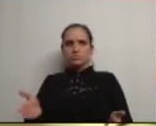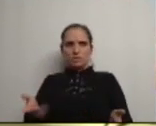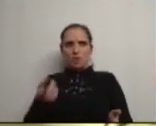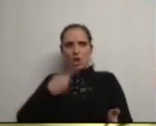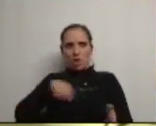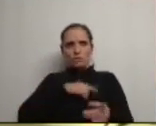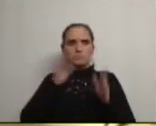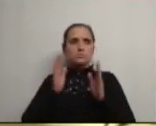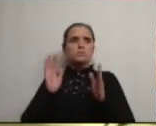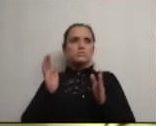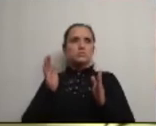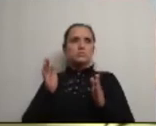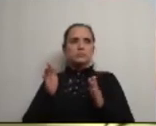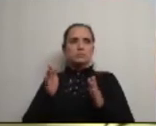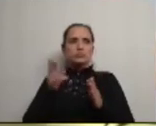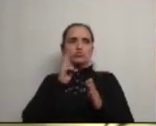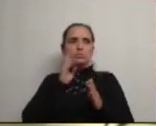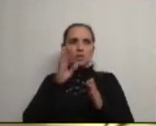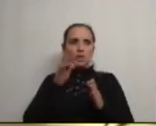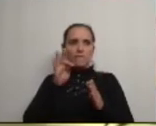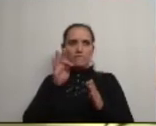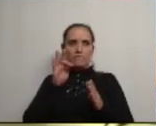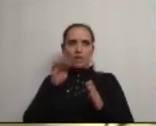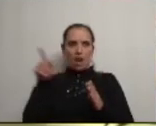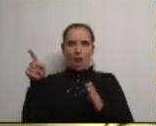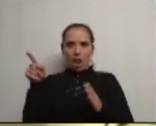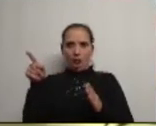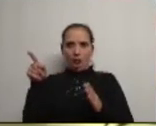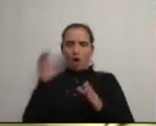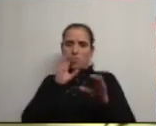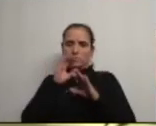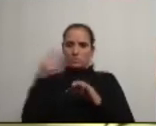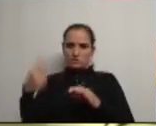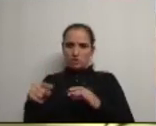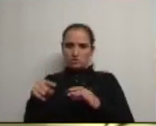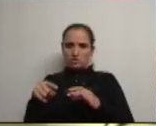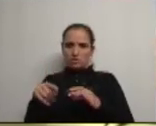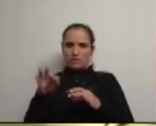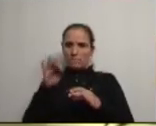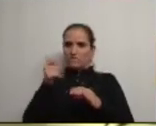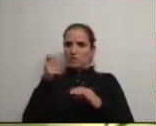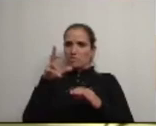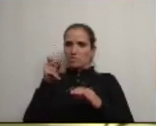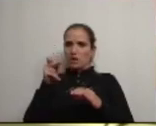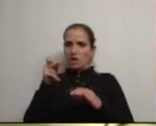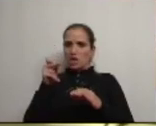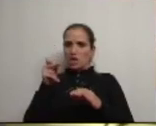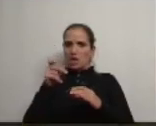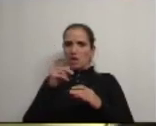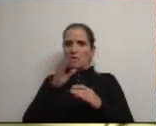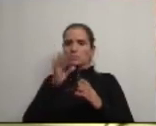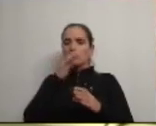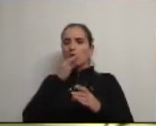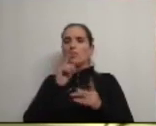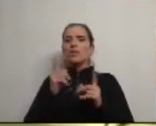nós temos de desculpa fibra óptica eles têm alguma comunicação ok? não precisam de fibra temos de ver o que é que estamos a